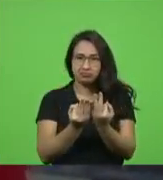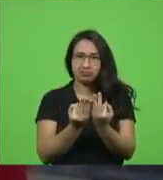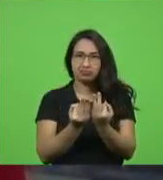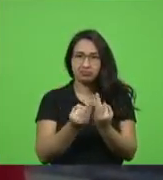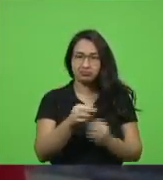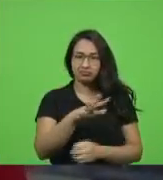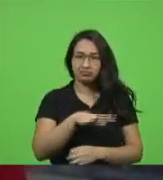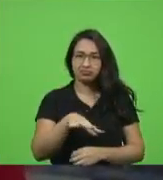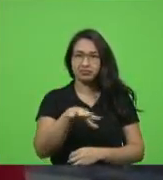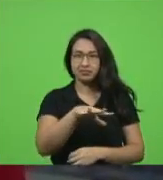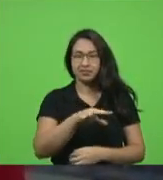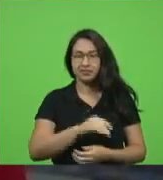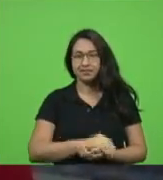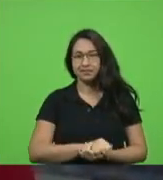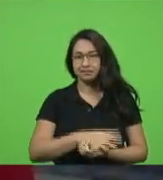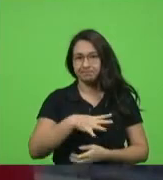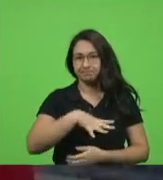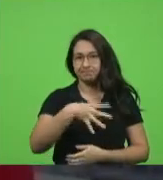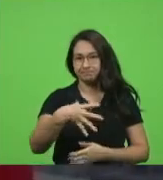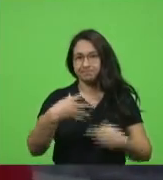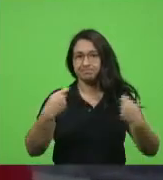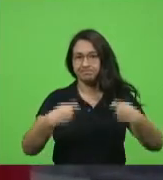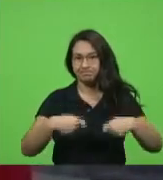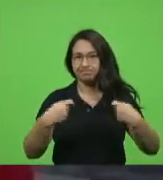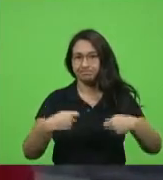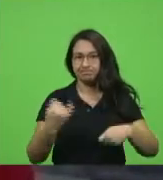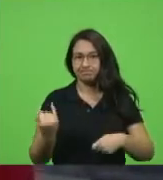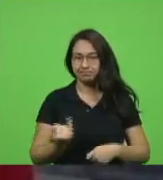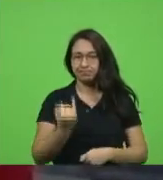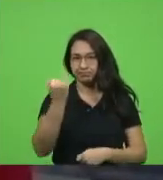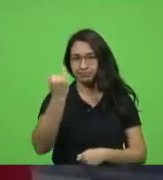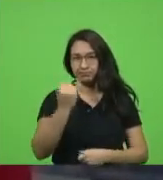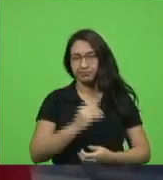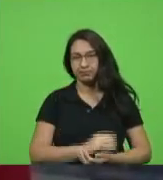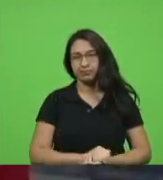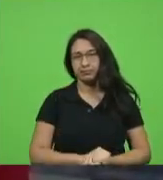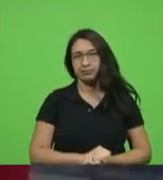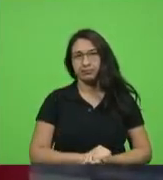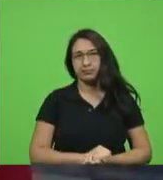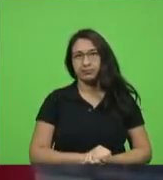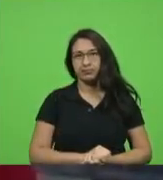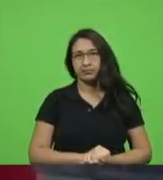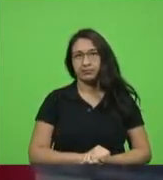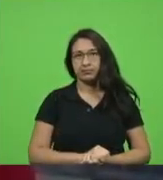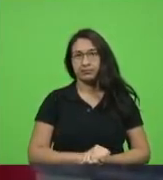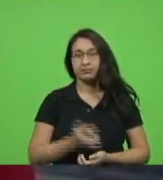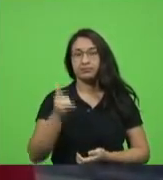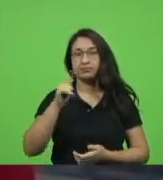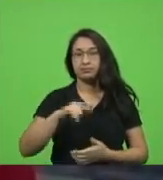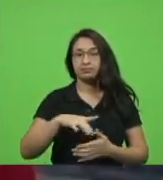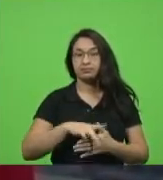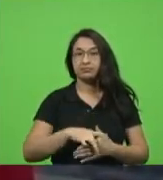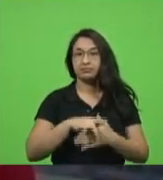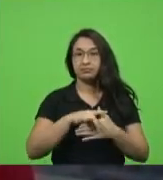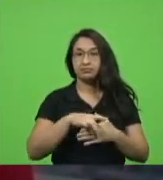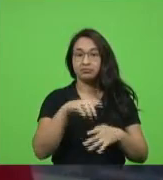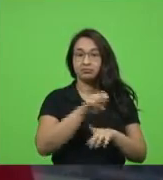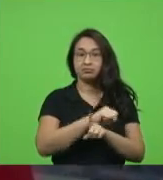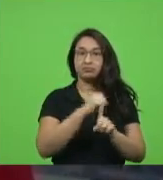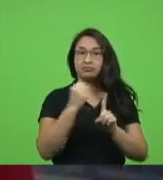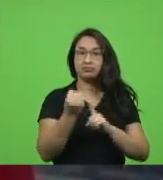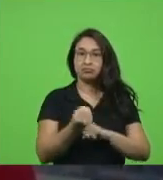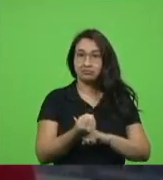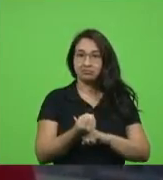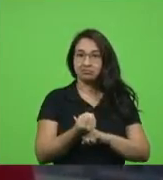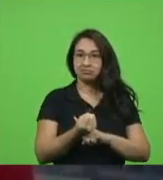mas tenha coragem coragem para liderar na sociedade seja no nível que for